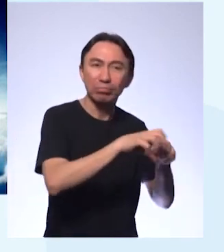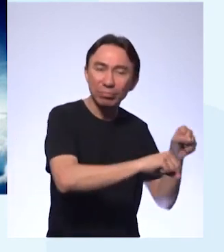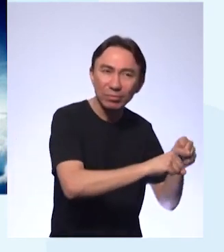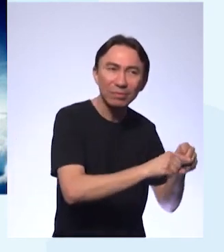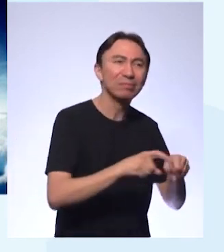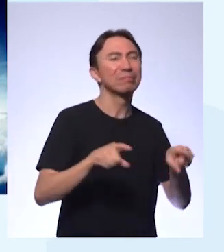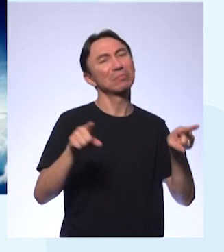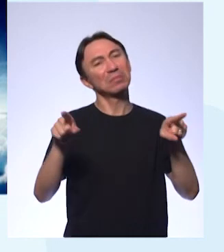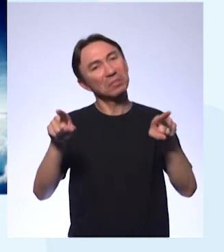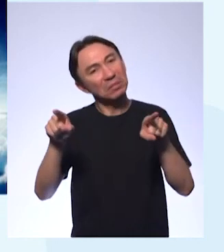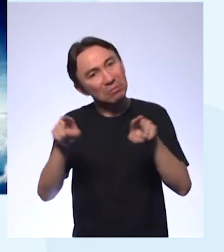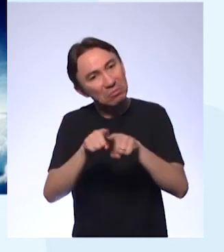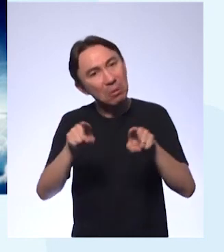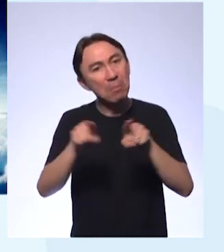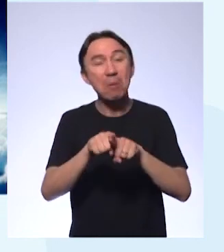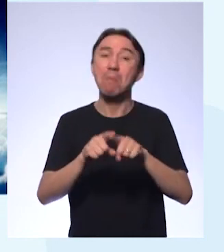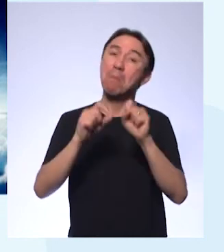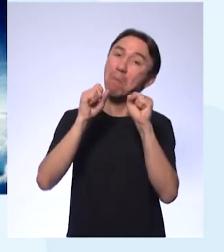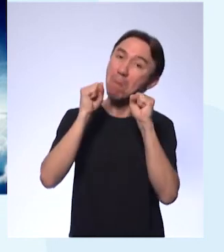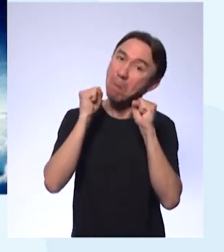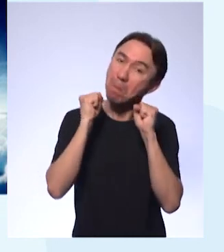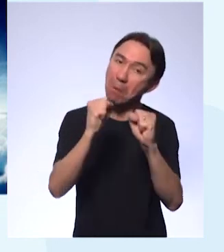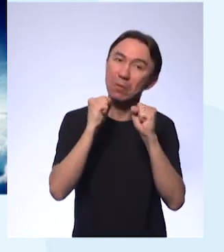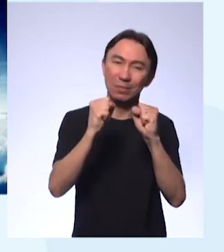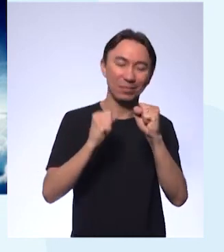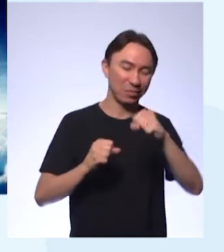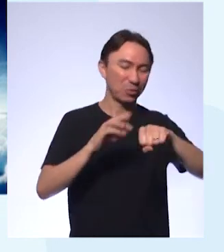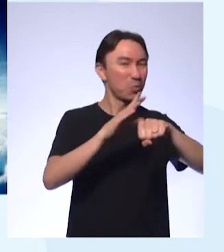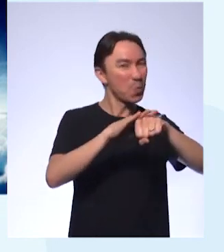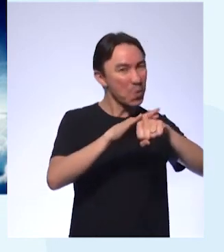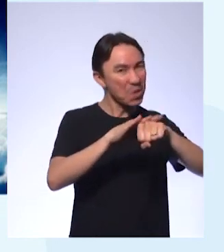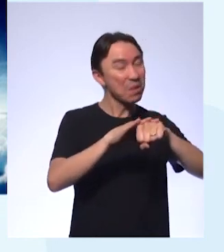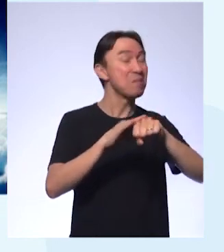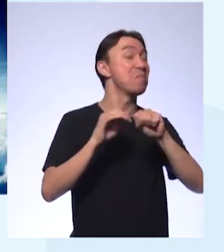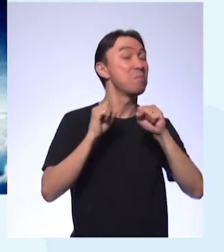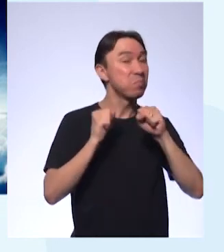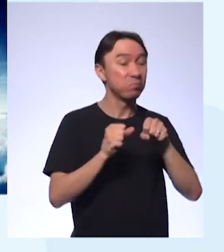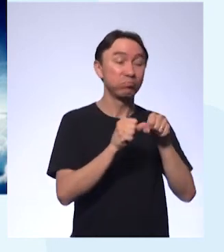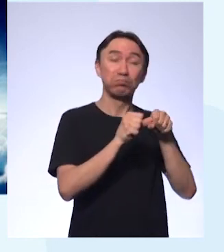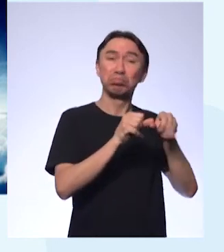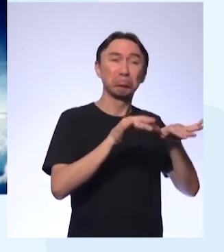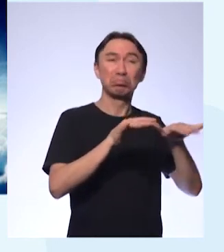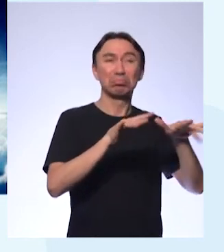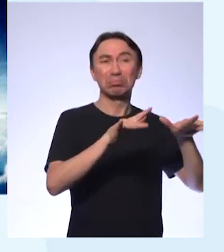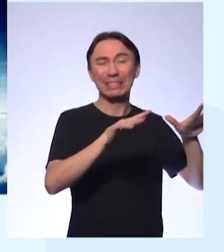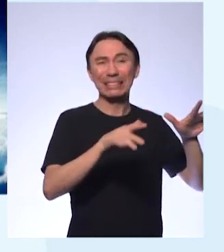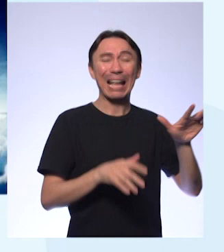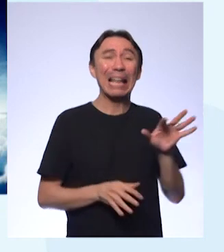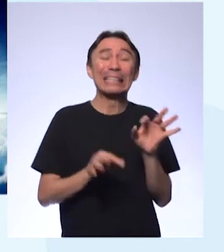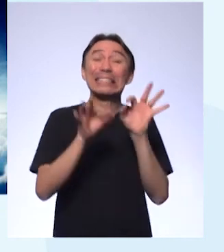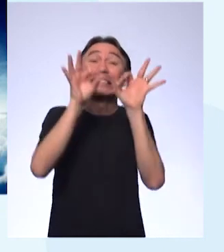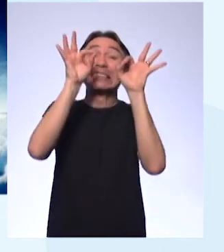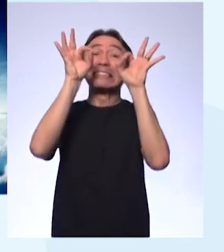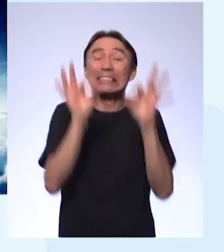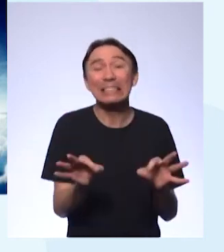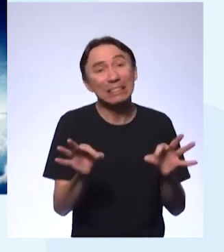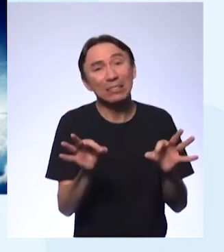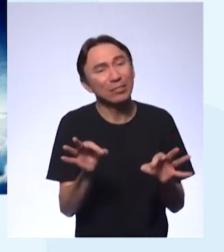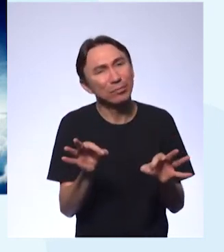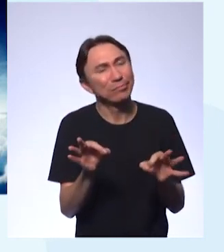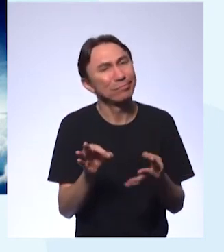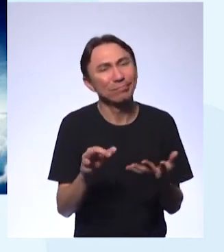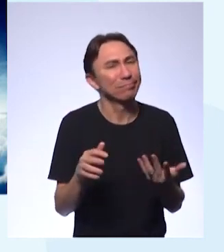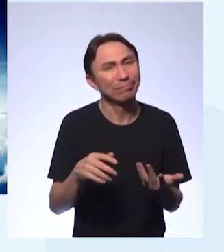Doenças também. Existe essa possibilidade, a gente não pode esquecer. Existe essa possibilidade. Dá para ter certeza que isso aconteceu? Não, mas